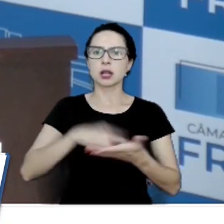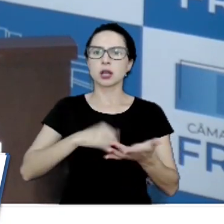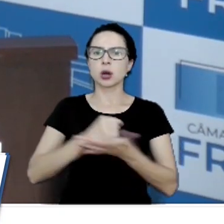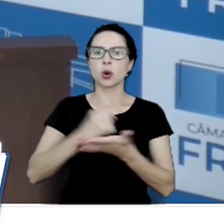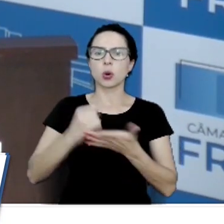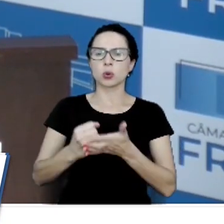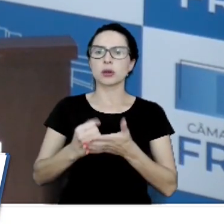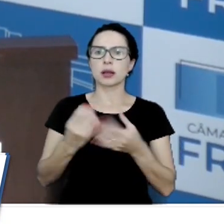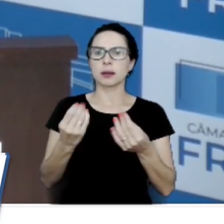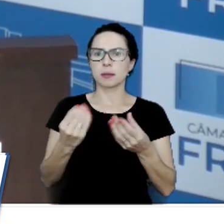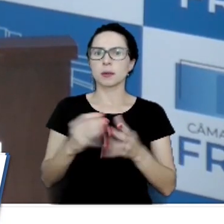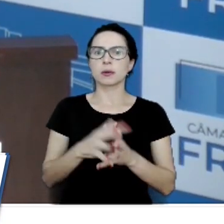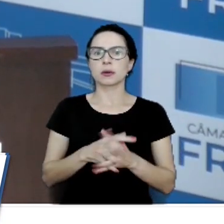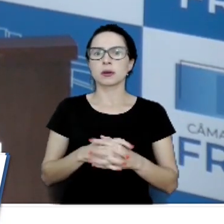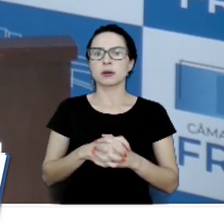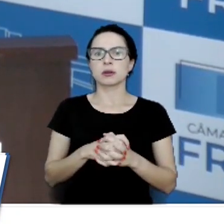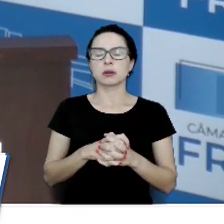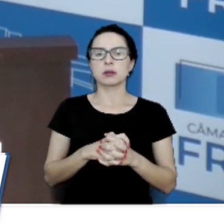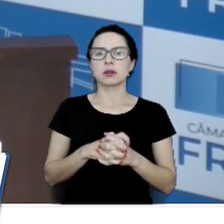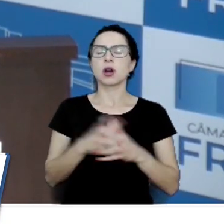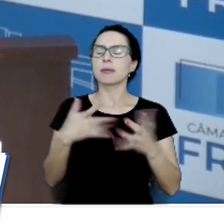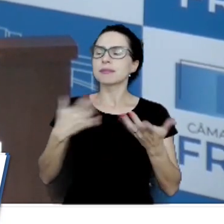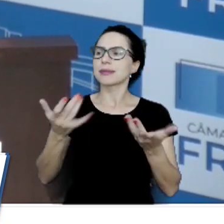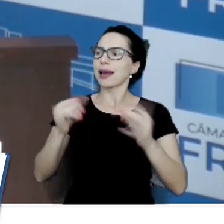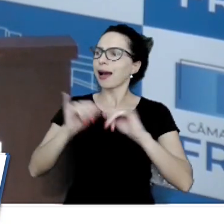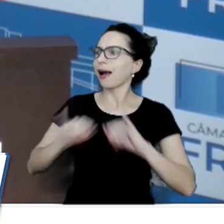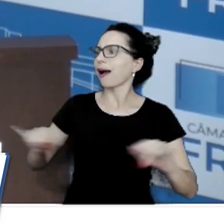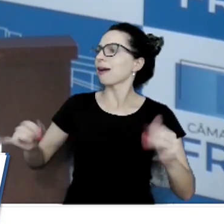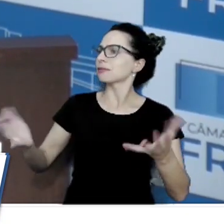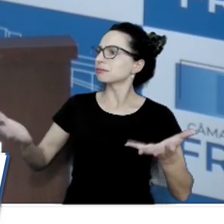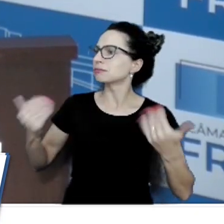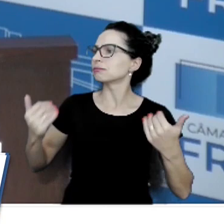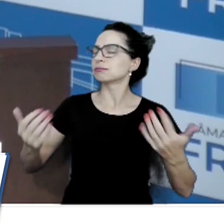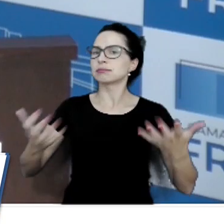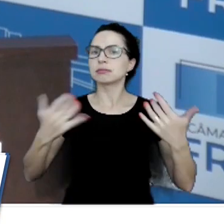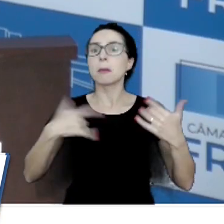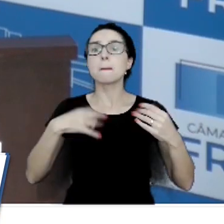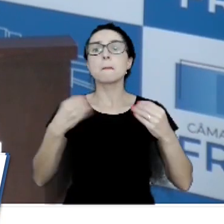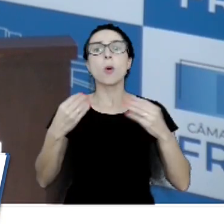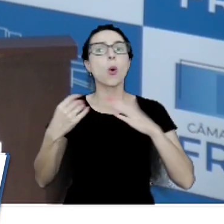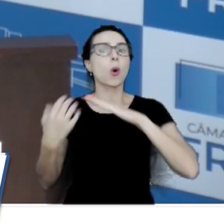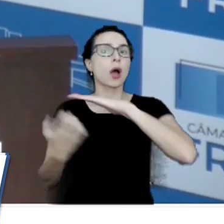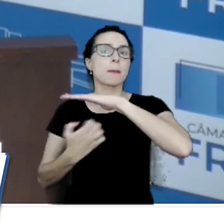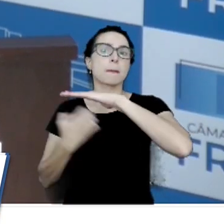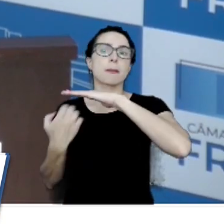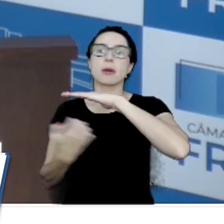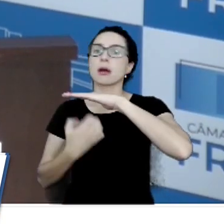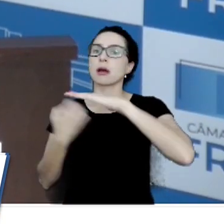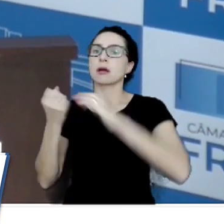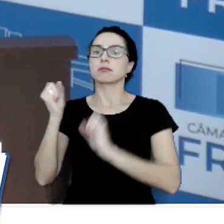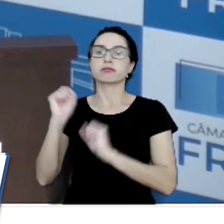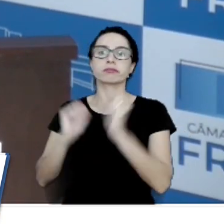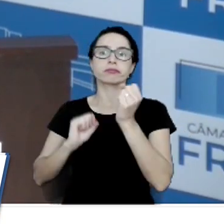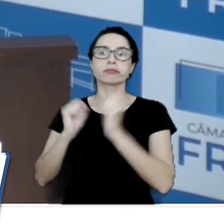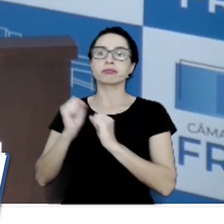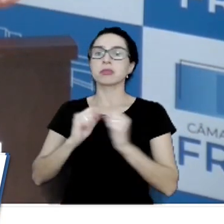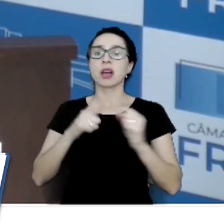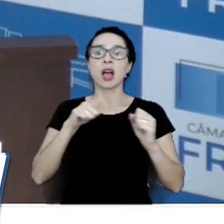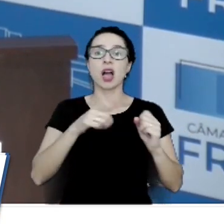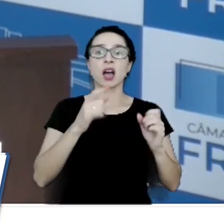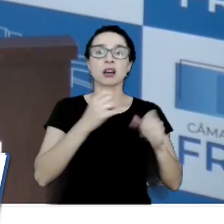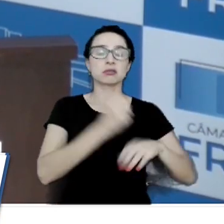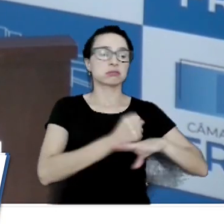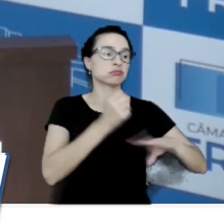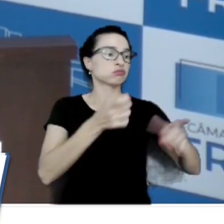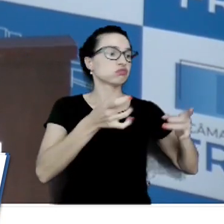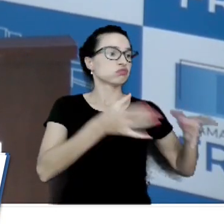precisamos aí fazer campanhas onde tem muitas indústrias hoje que está saindo da nossa cidade, muitas